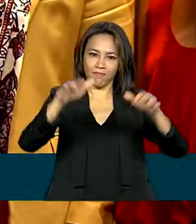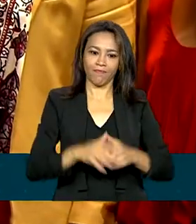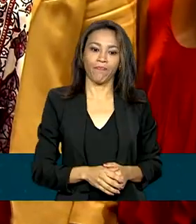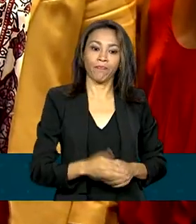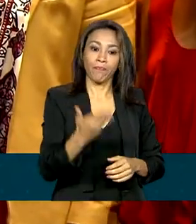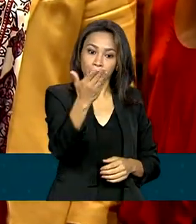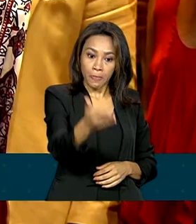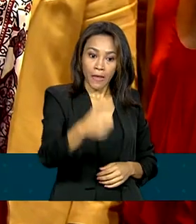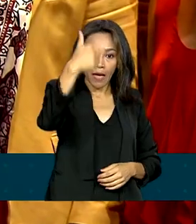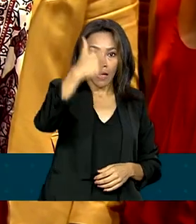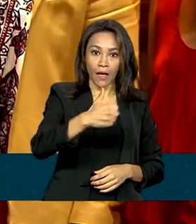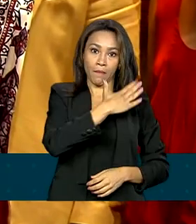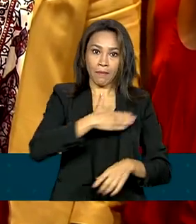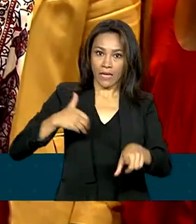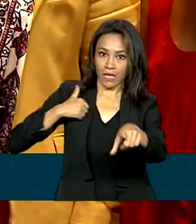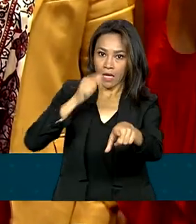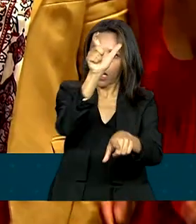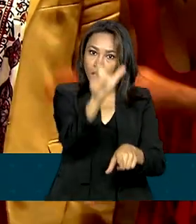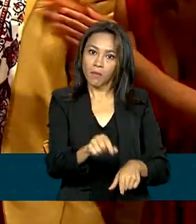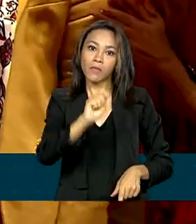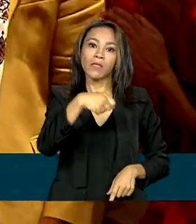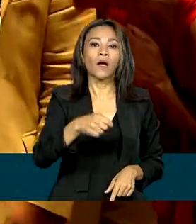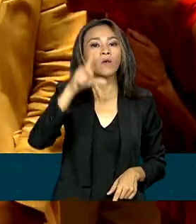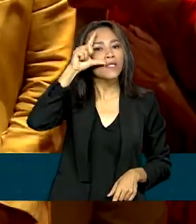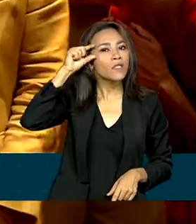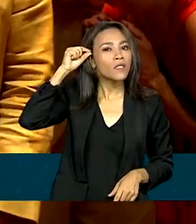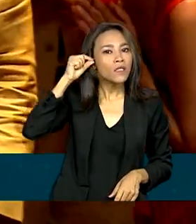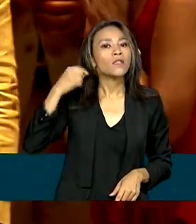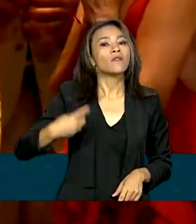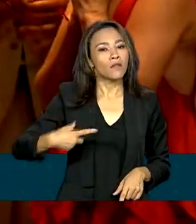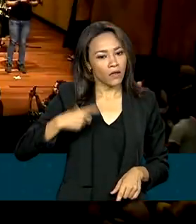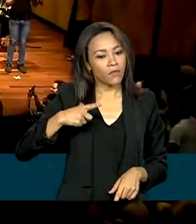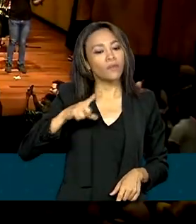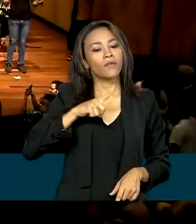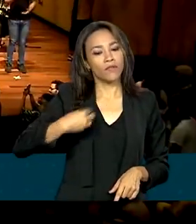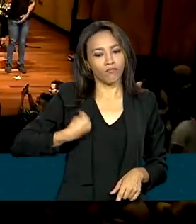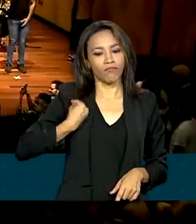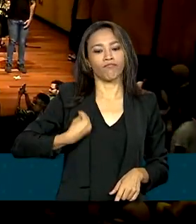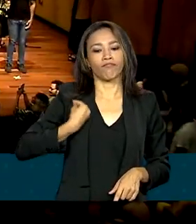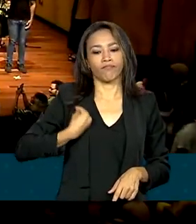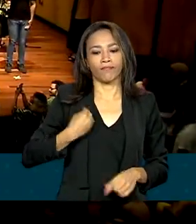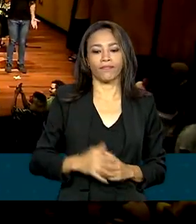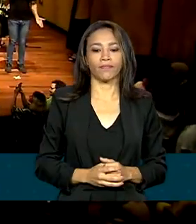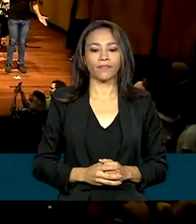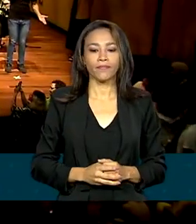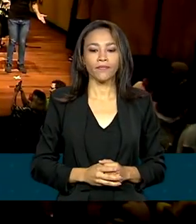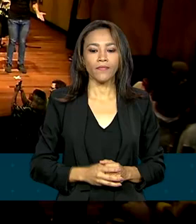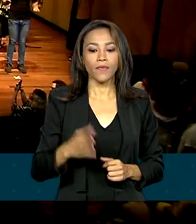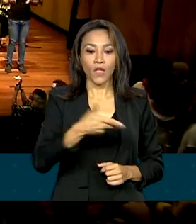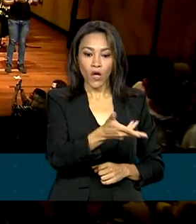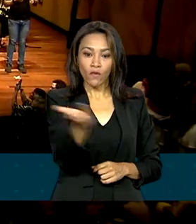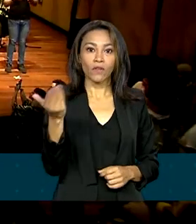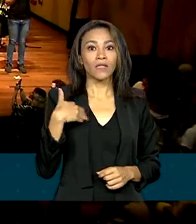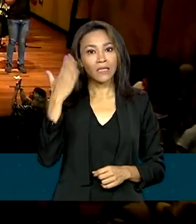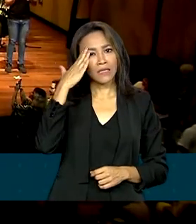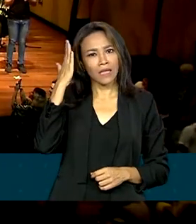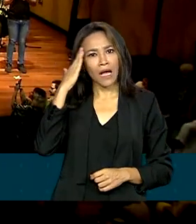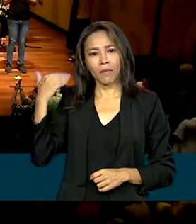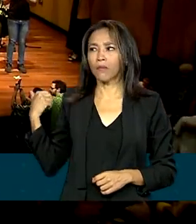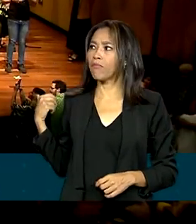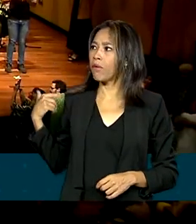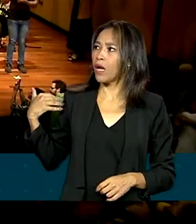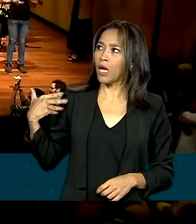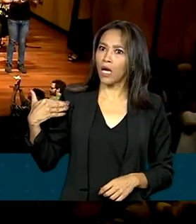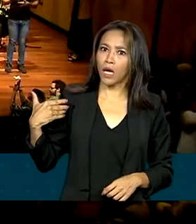-dama, Janja da Silva, também esteve presente à posse. Vocês sabem o caminho que a gente fez aí durante